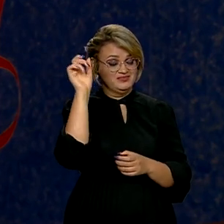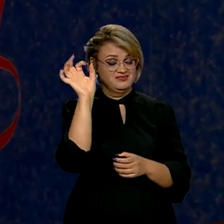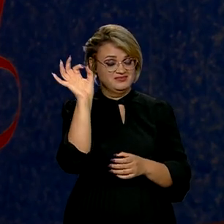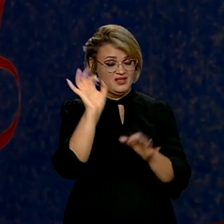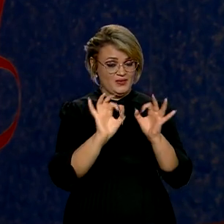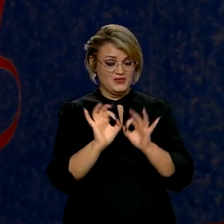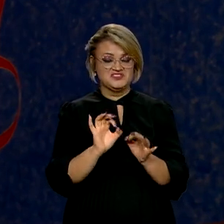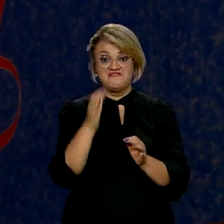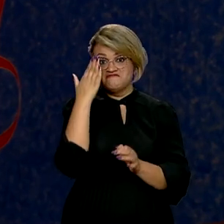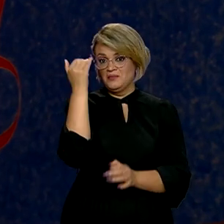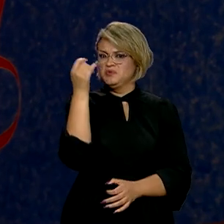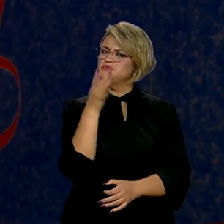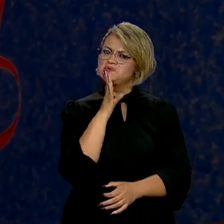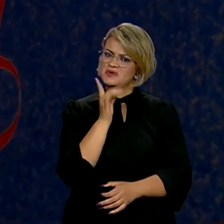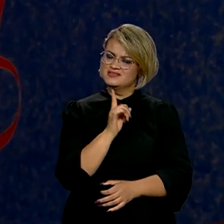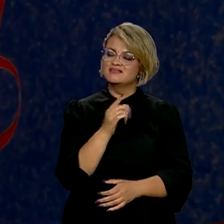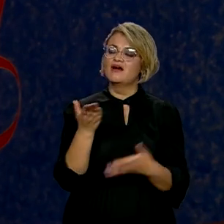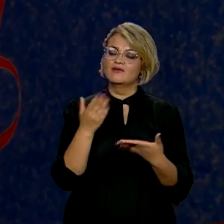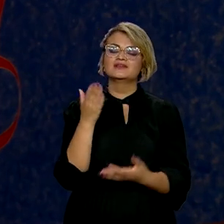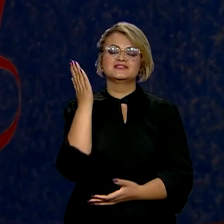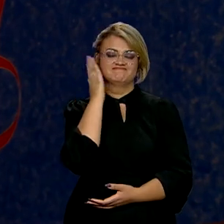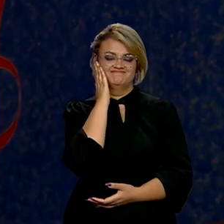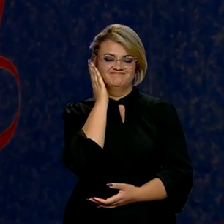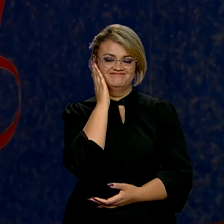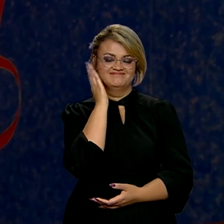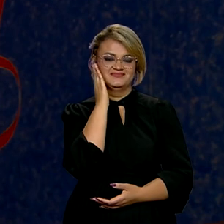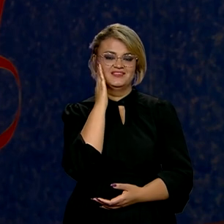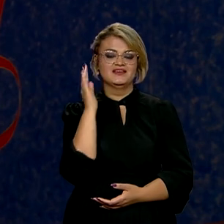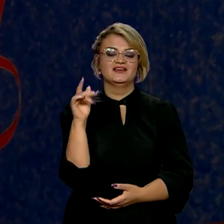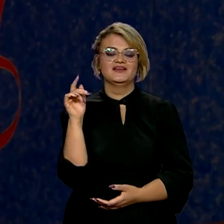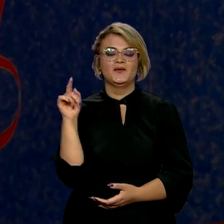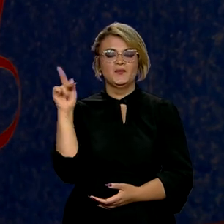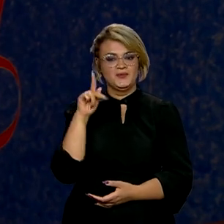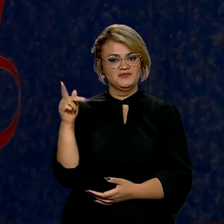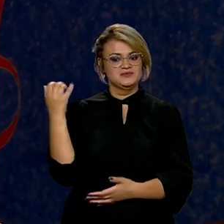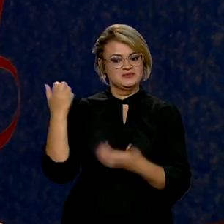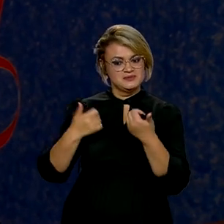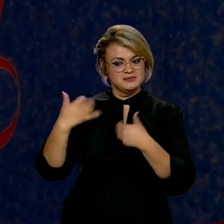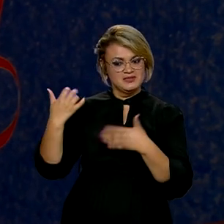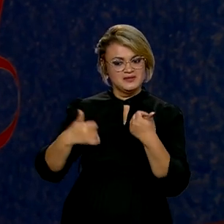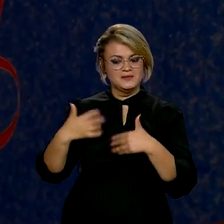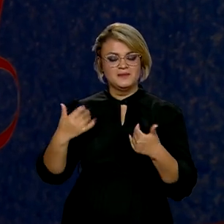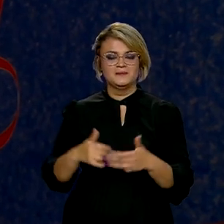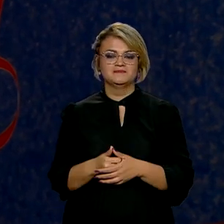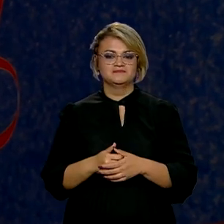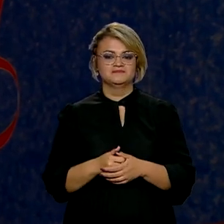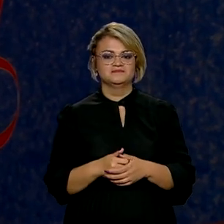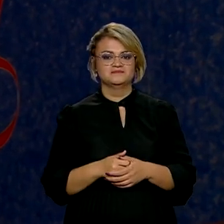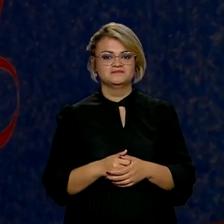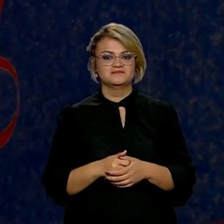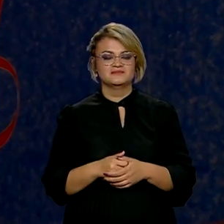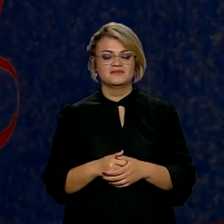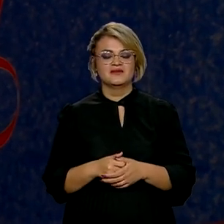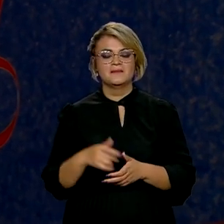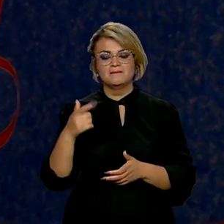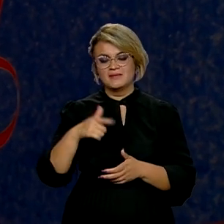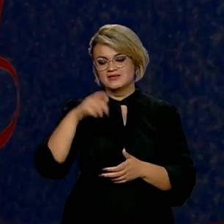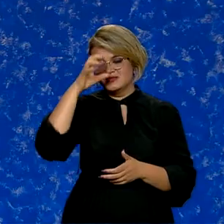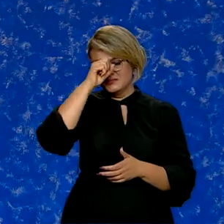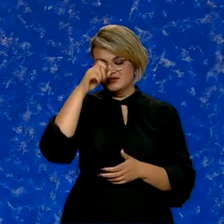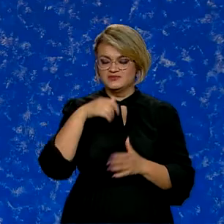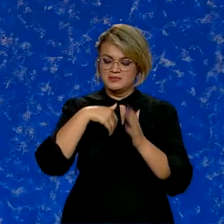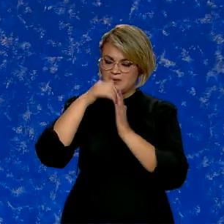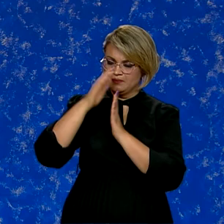tão famoso, agora eu sei por causa daquele professor maravilhoso que ensinou a gente. Aprendi também sobre essa